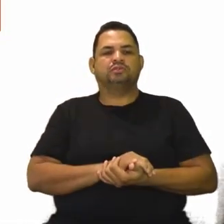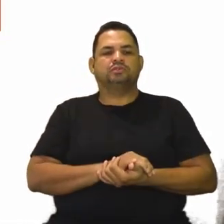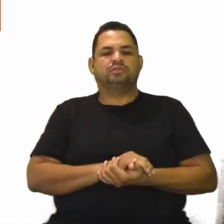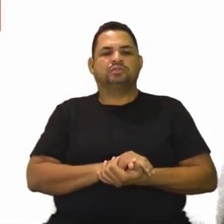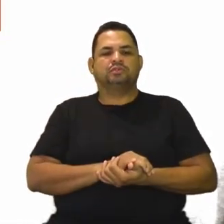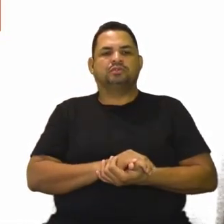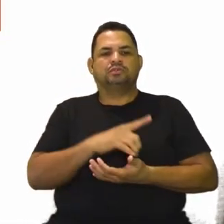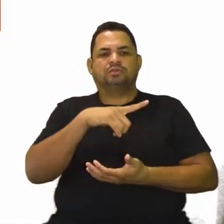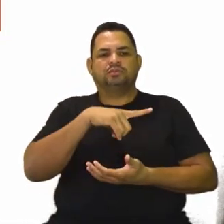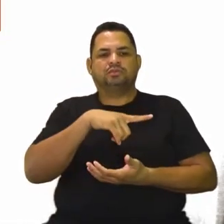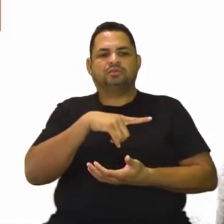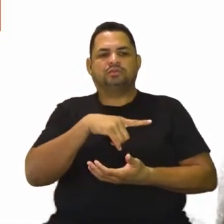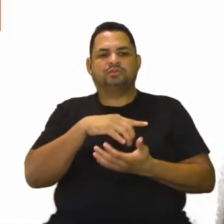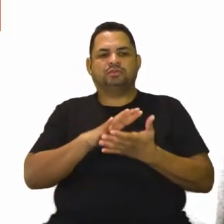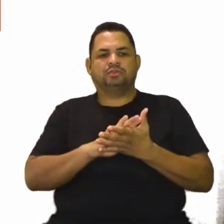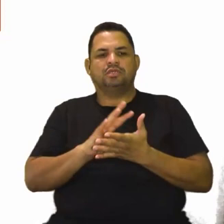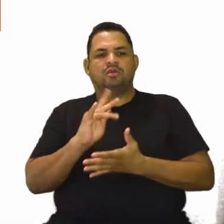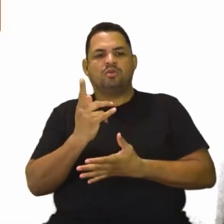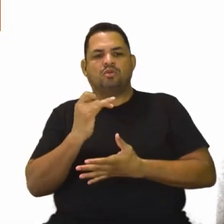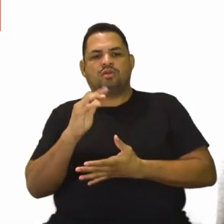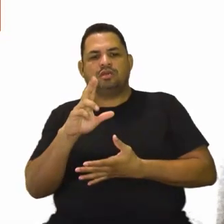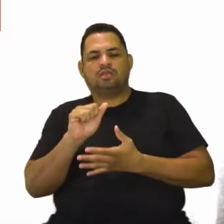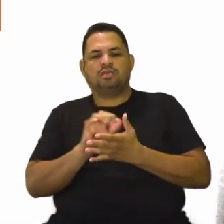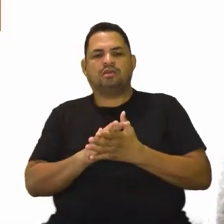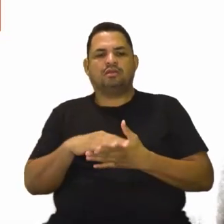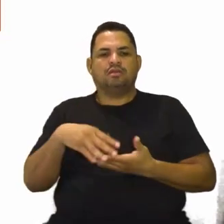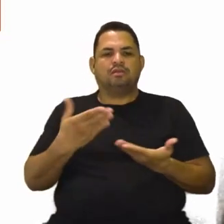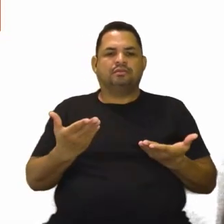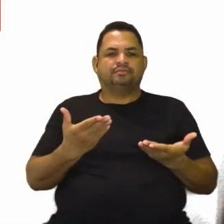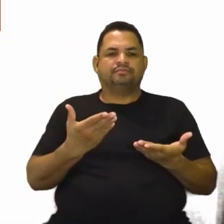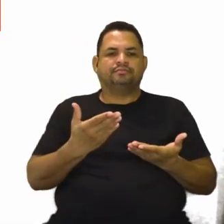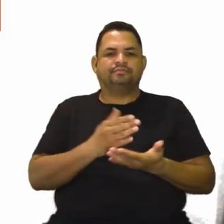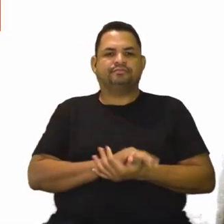Nós temos aí a Hungria sendo formada.